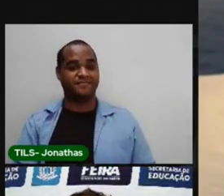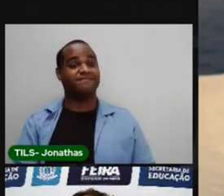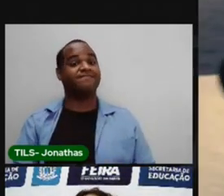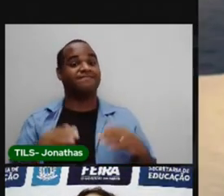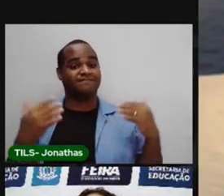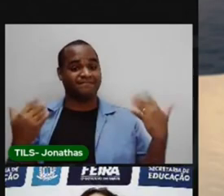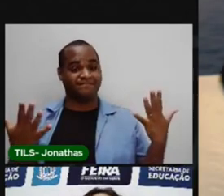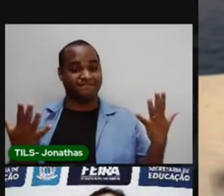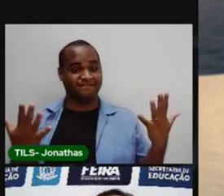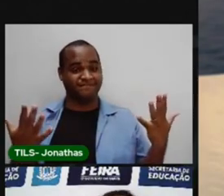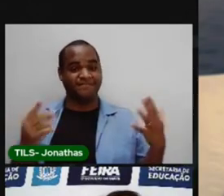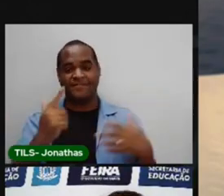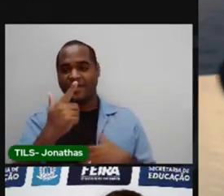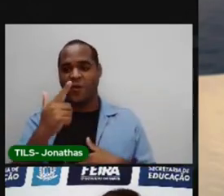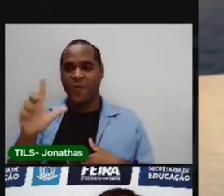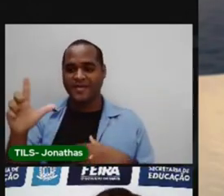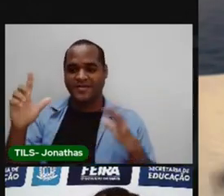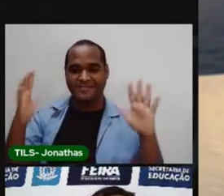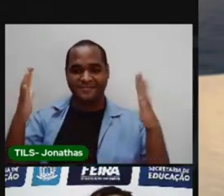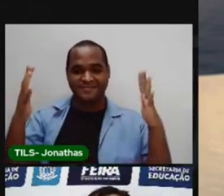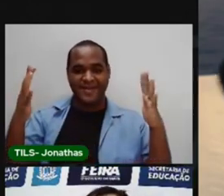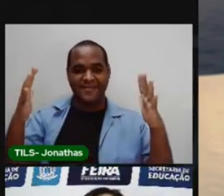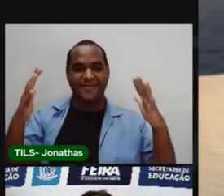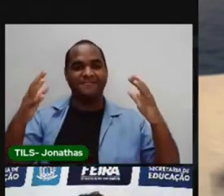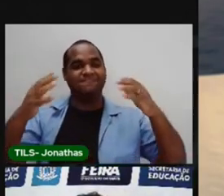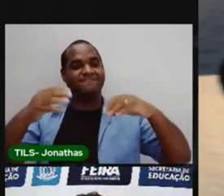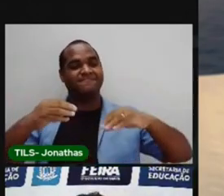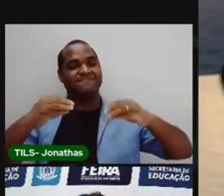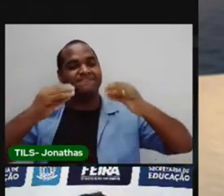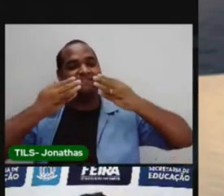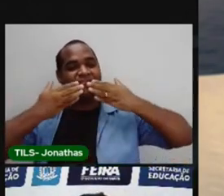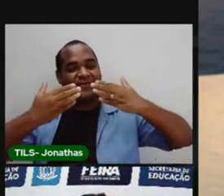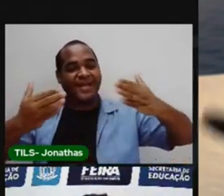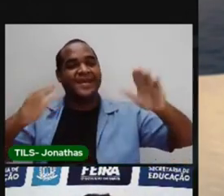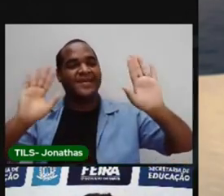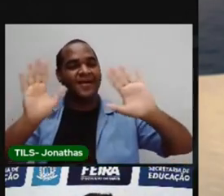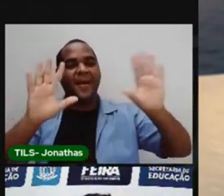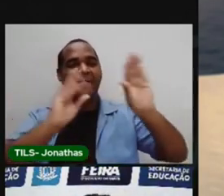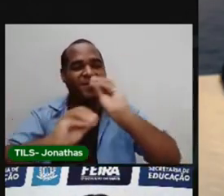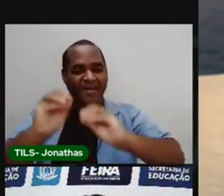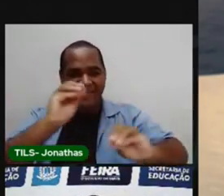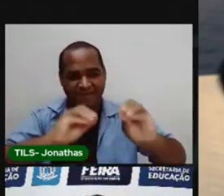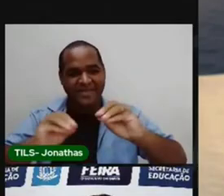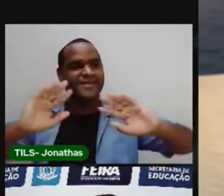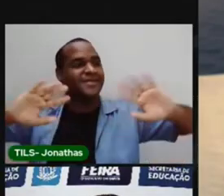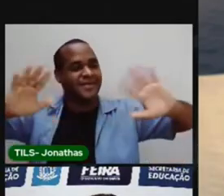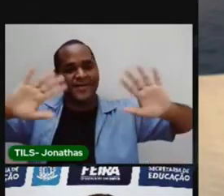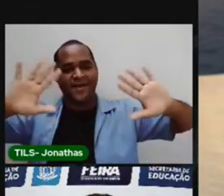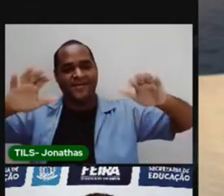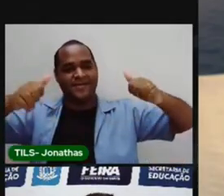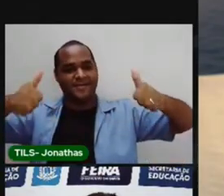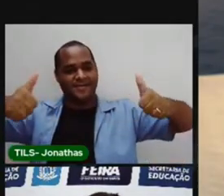E é só isso. Até a próxima aula. Um beijão pra vocês. Tchau, tchau. Tchau.